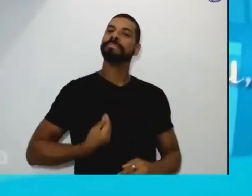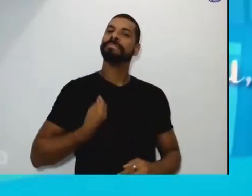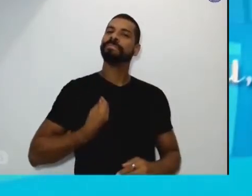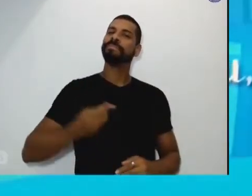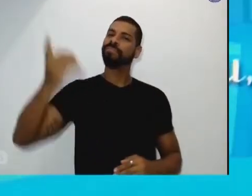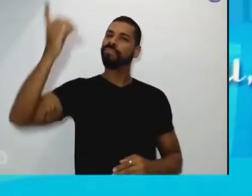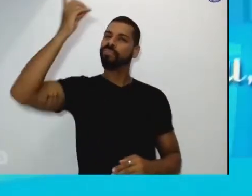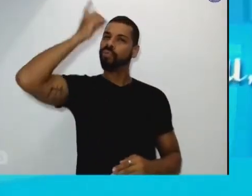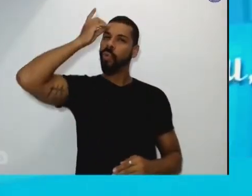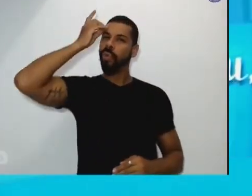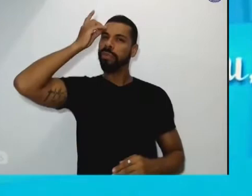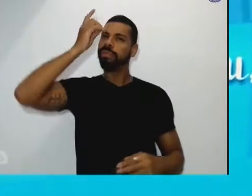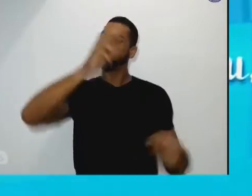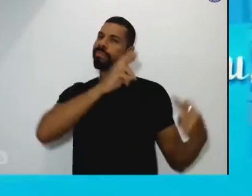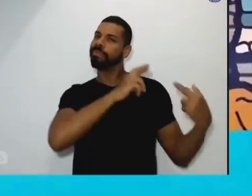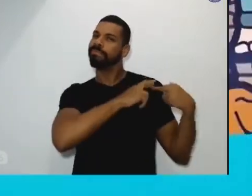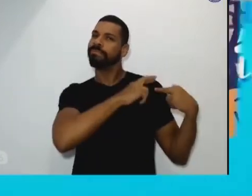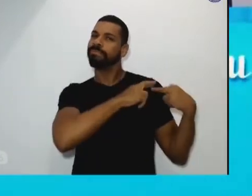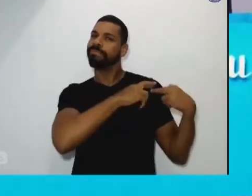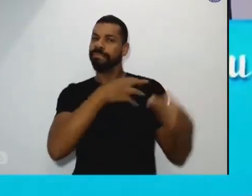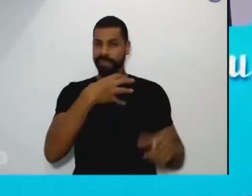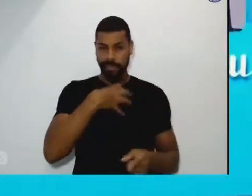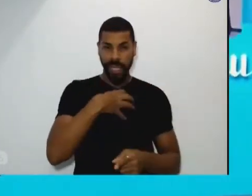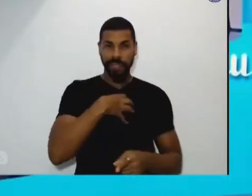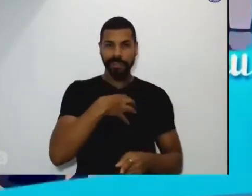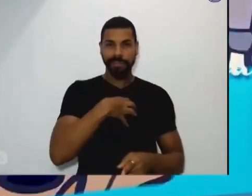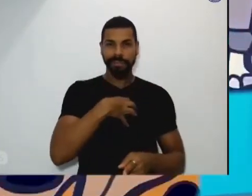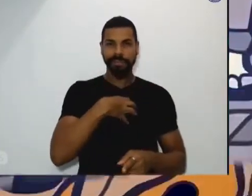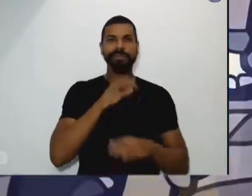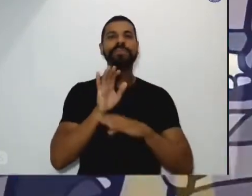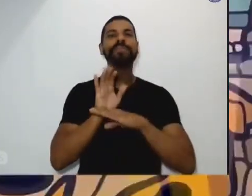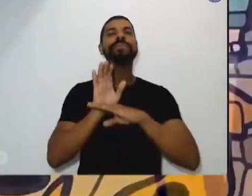Viu, sentiu compaixão e cuidou dele.